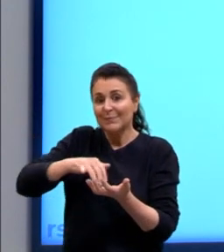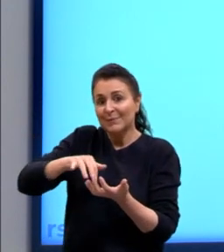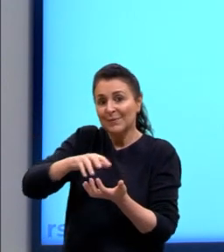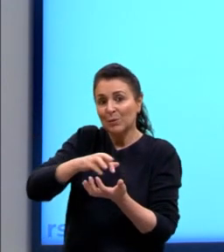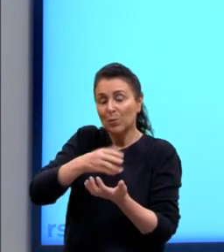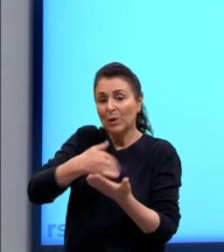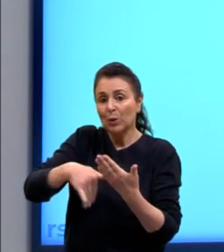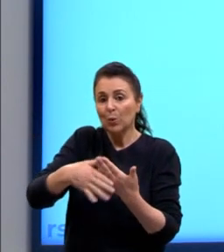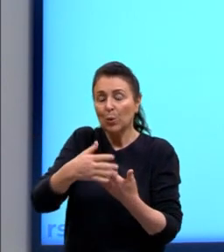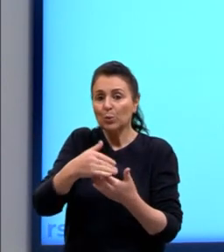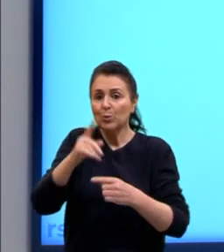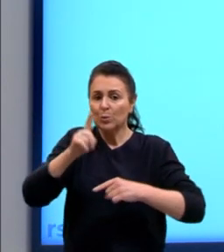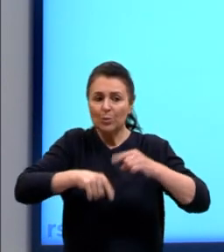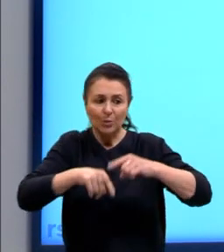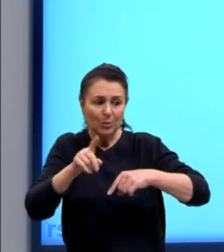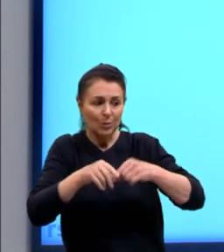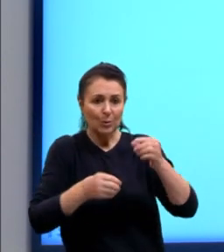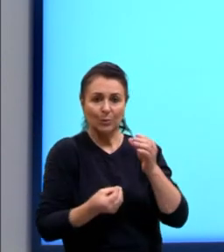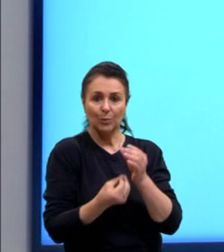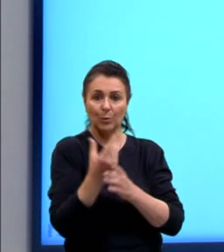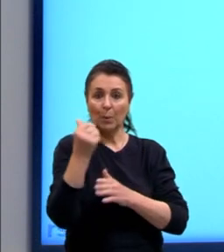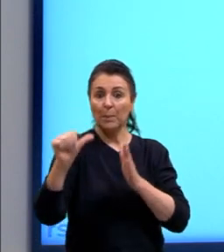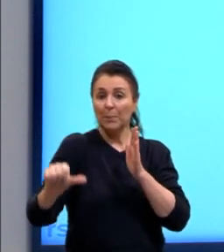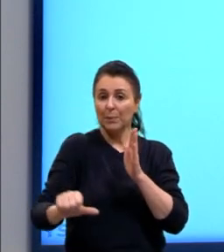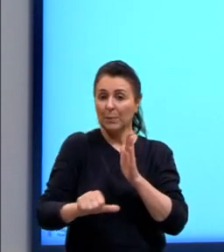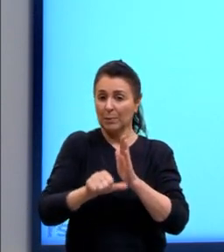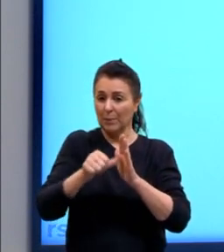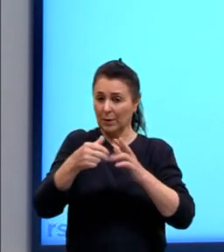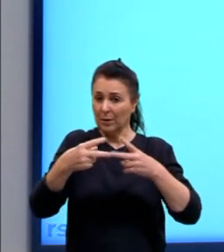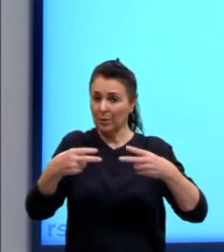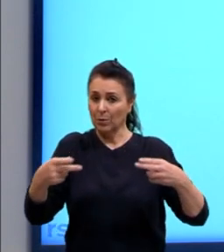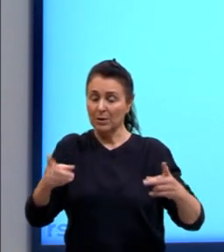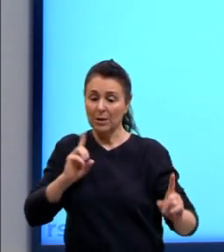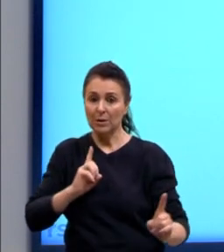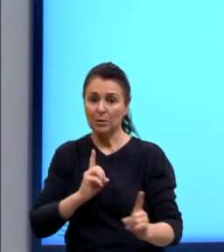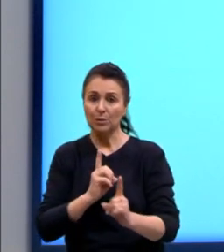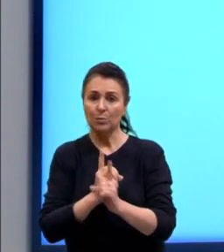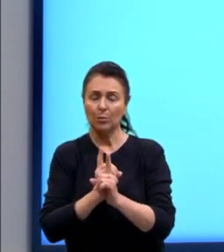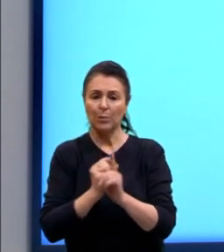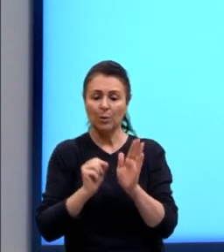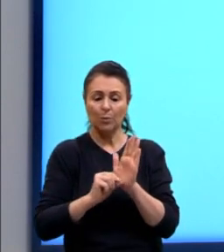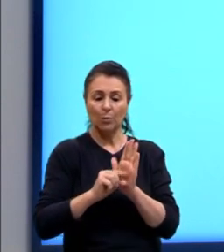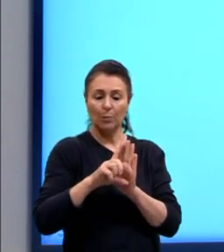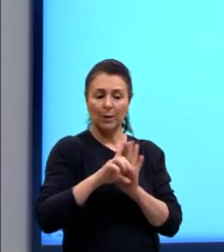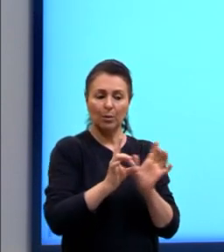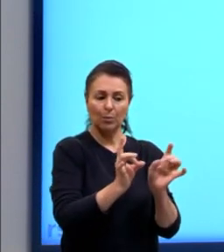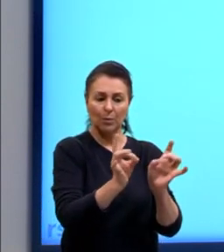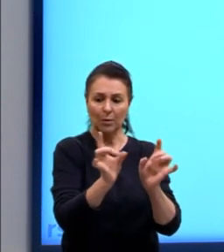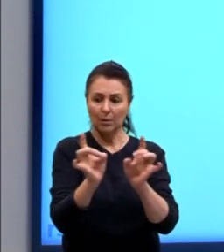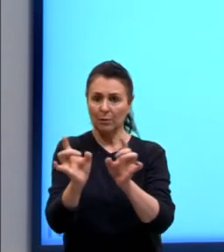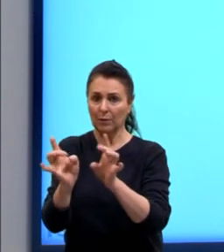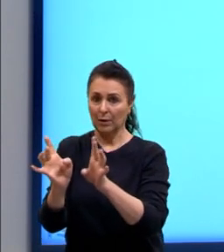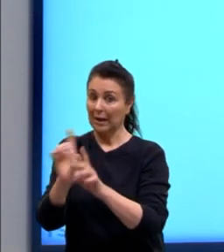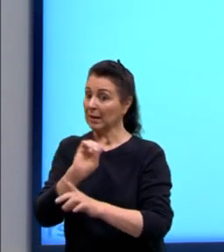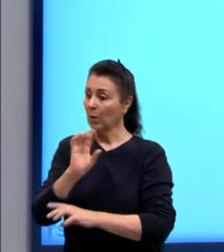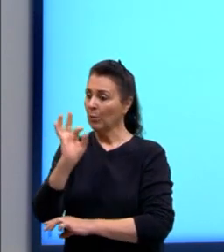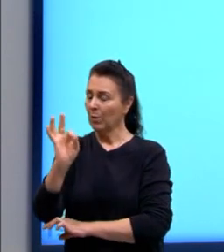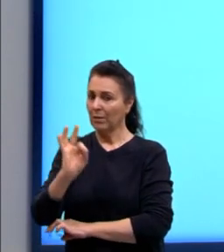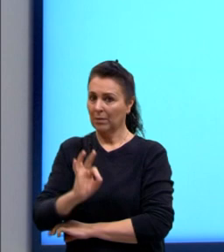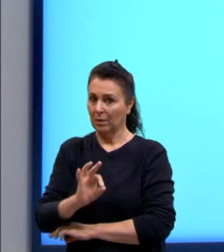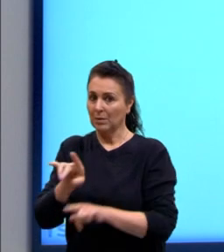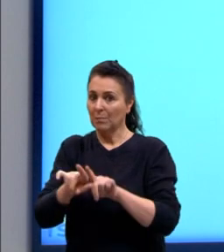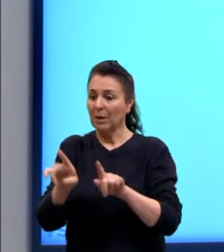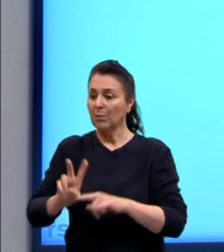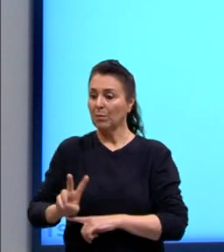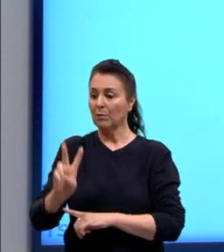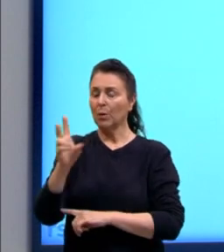todos os produtos. Primeiro passo, a gente precisa descobrir qual foi o aumento das vendas, não em porcentagem, mas